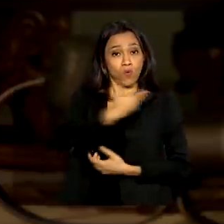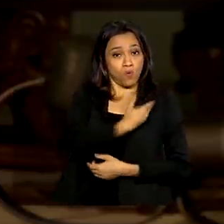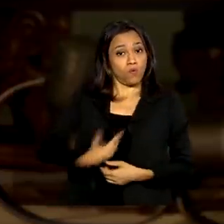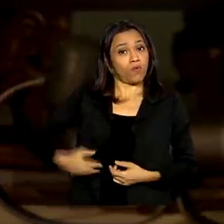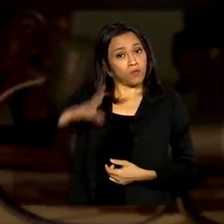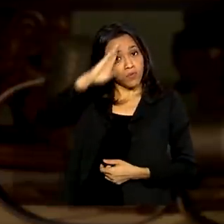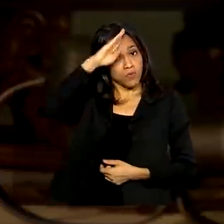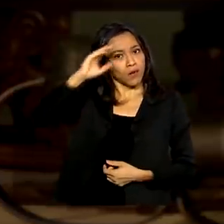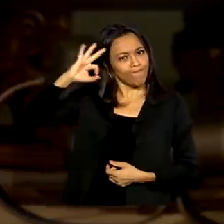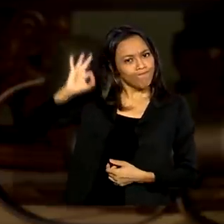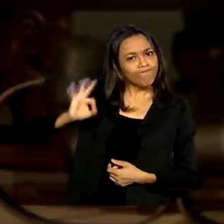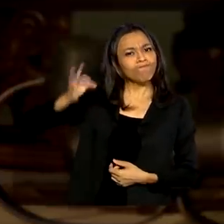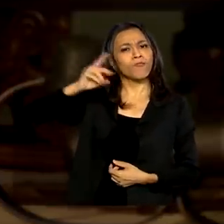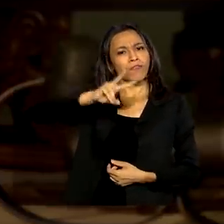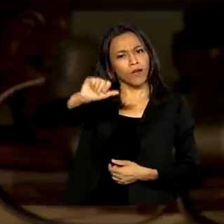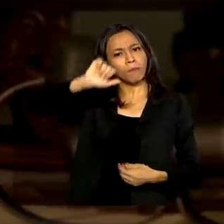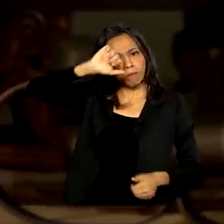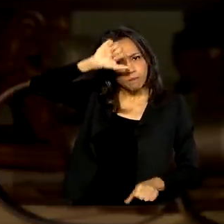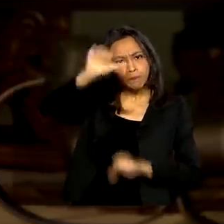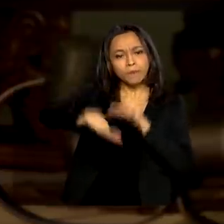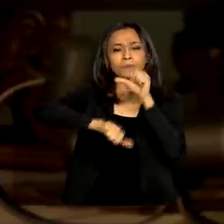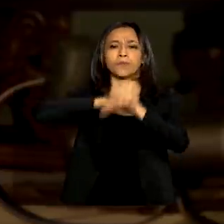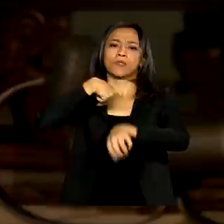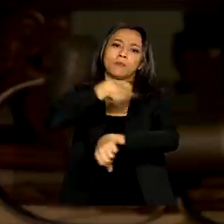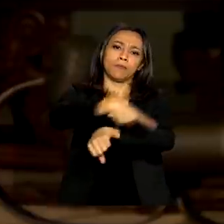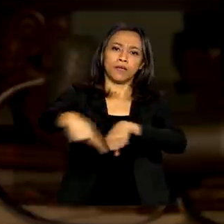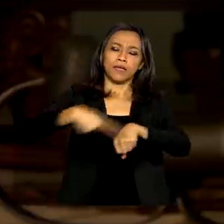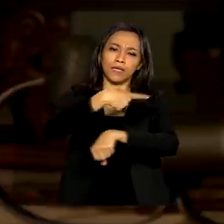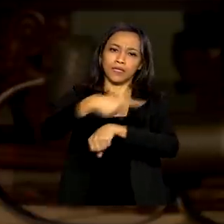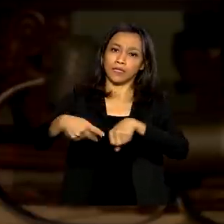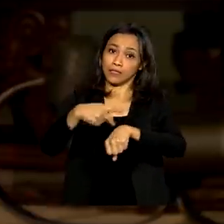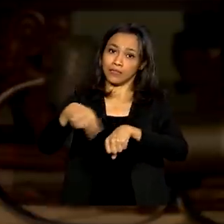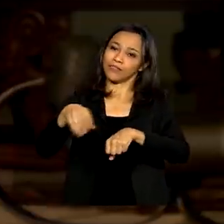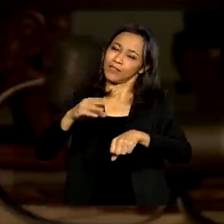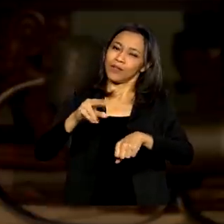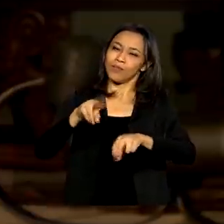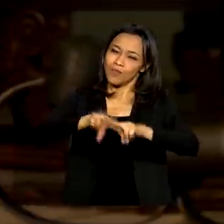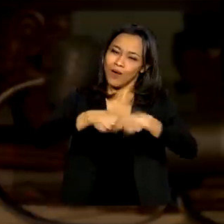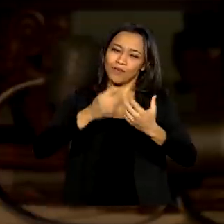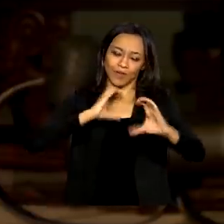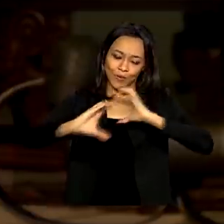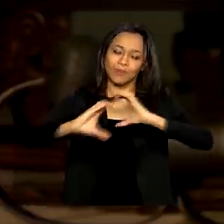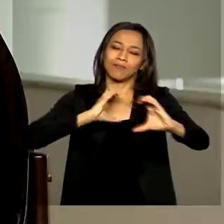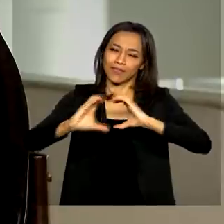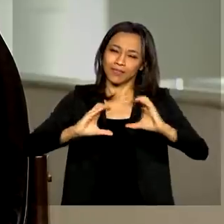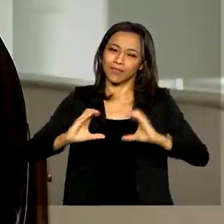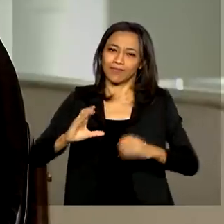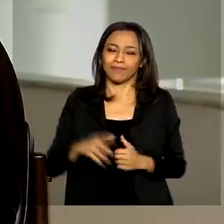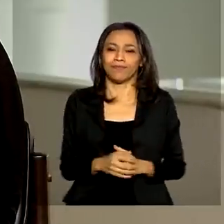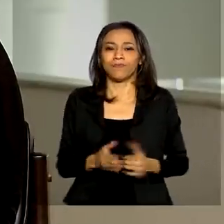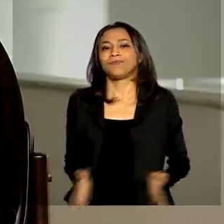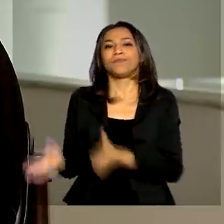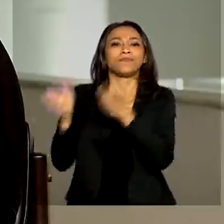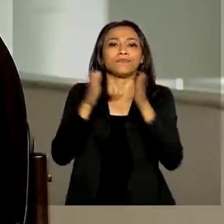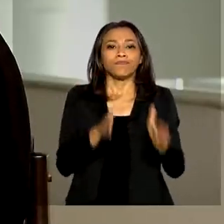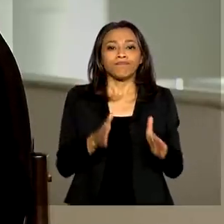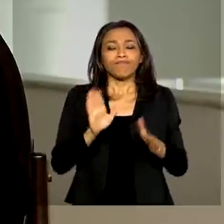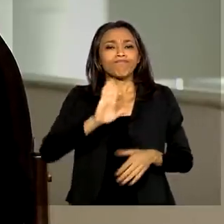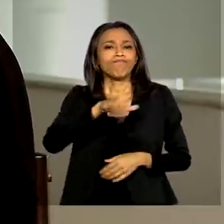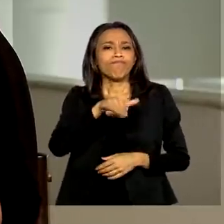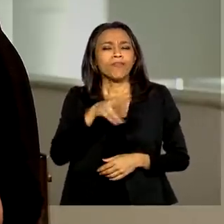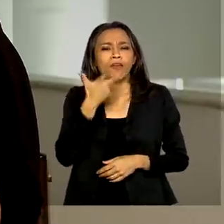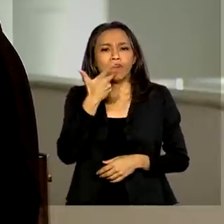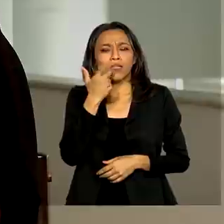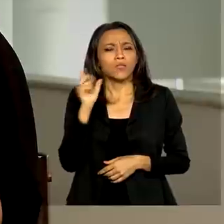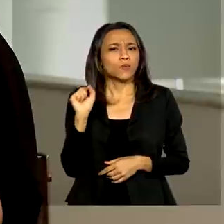transformar o país em telecomunicações. Isso aí pode ter certeza. Ministro, ainda